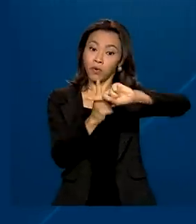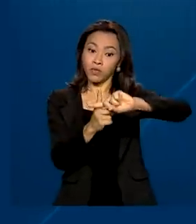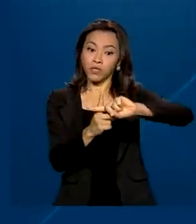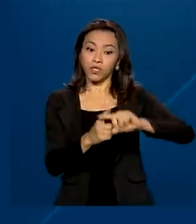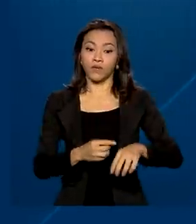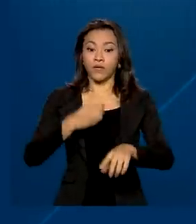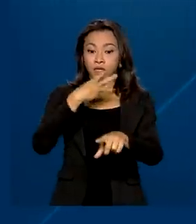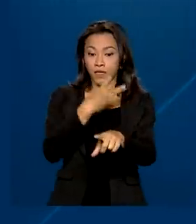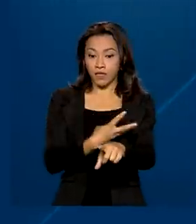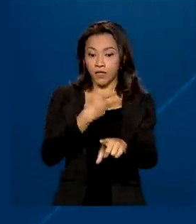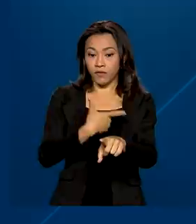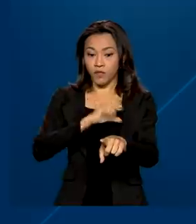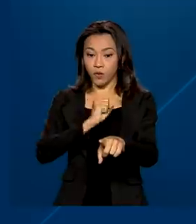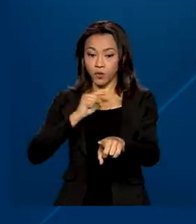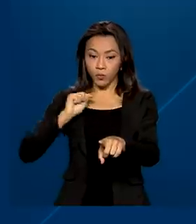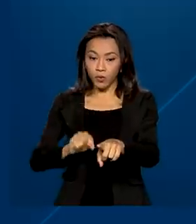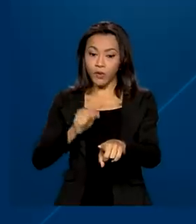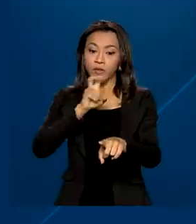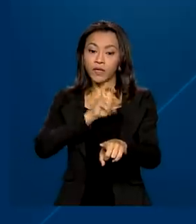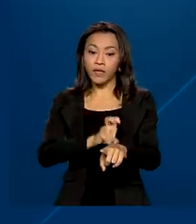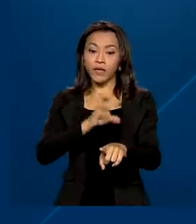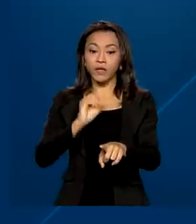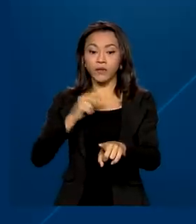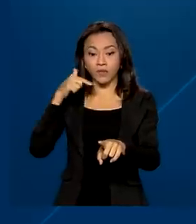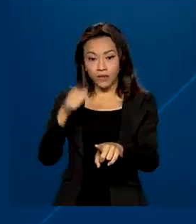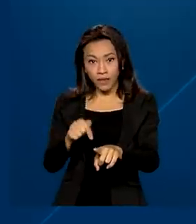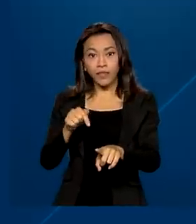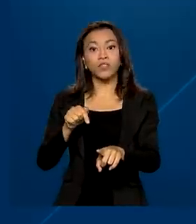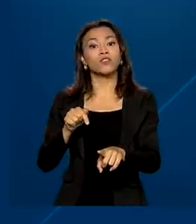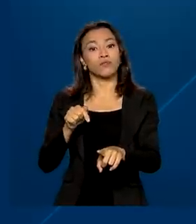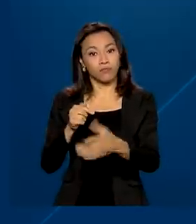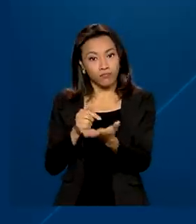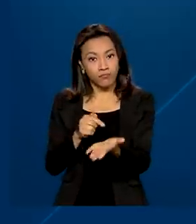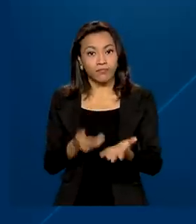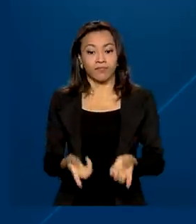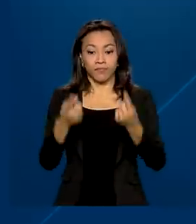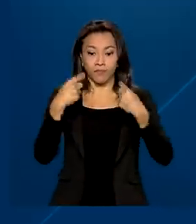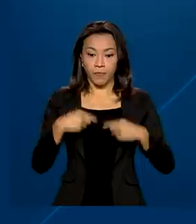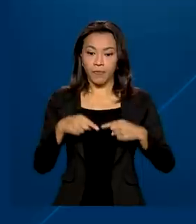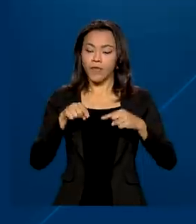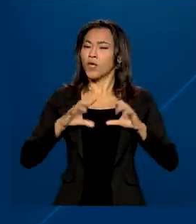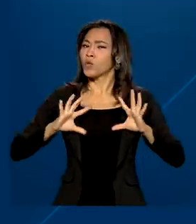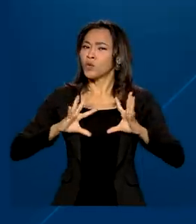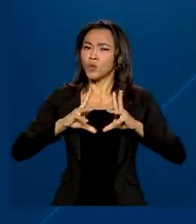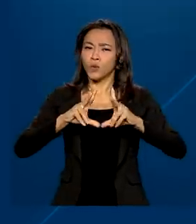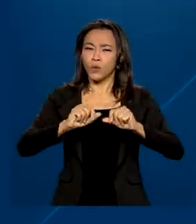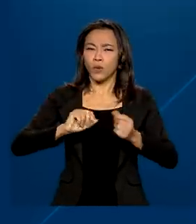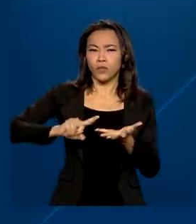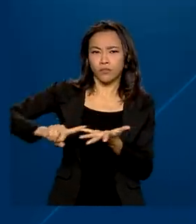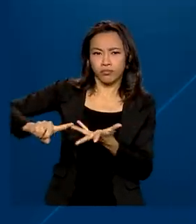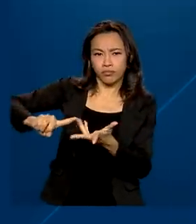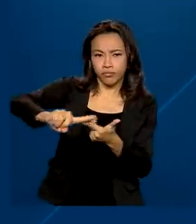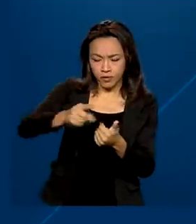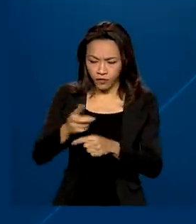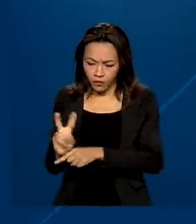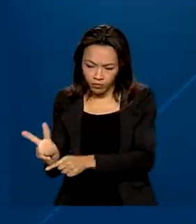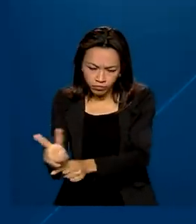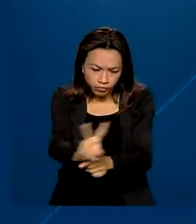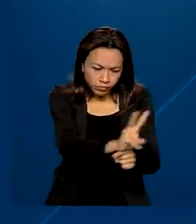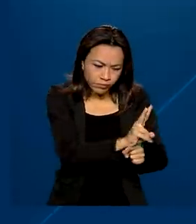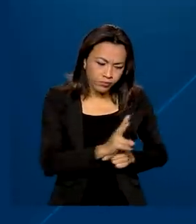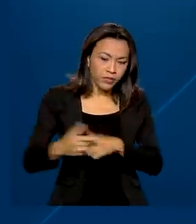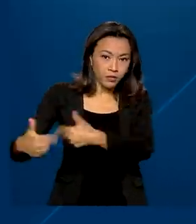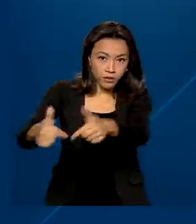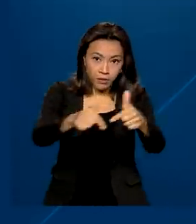328 mil 507 novos postos de trabalho. Todas as atividades econômicas monitoradas tiveram